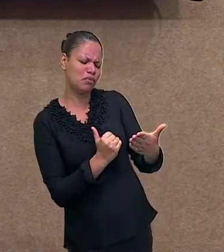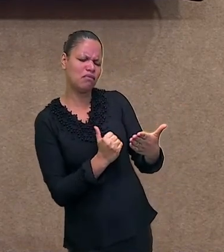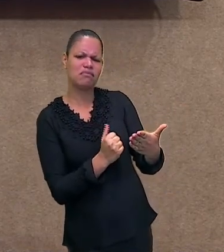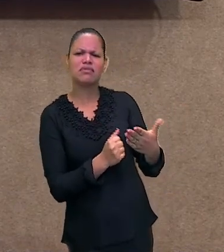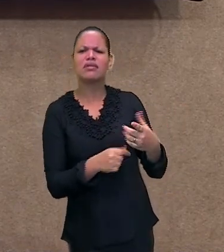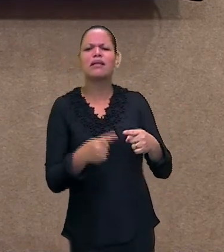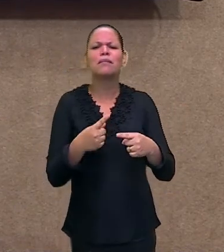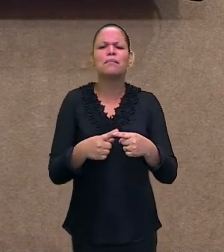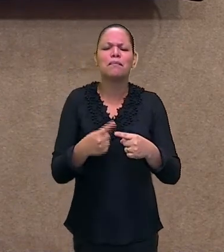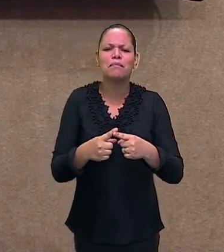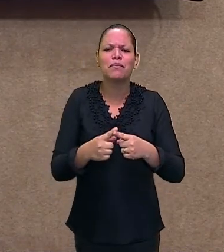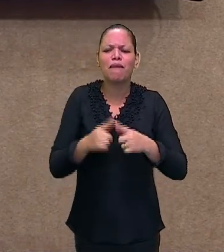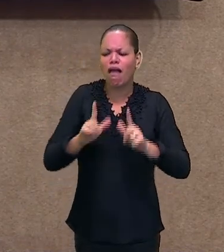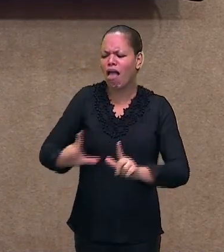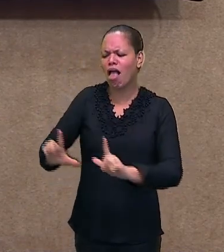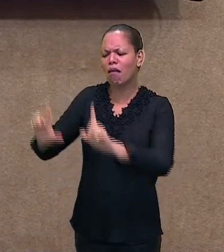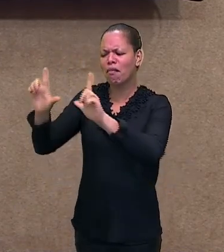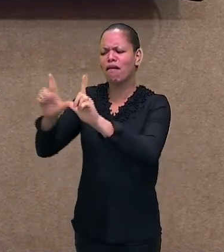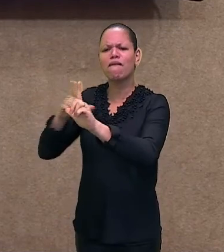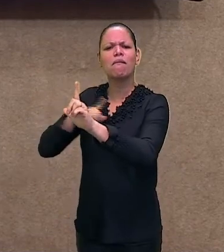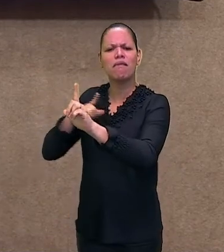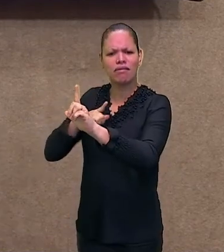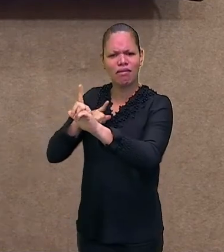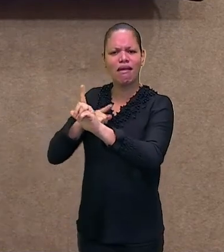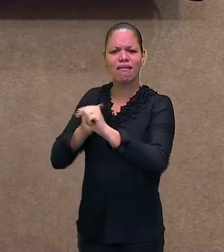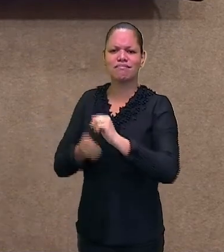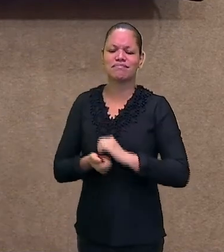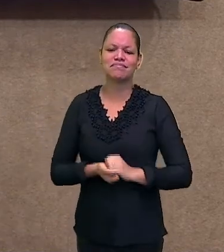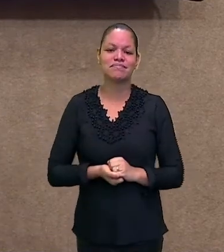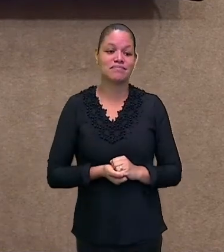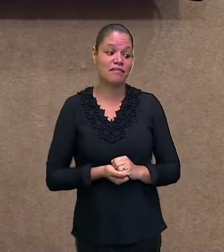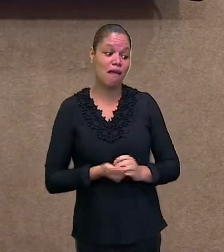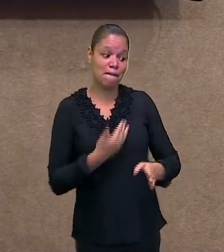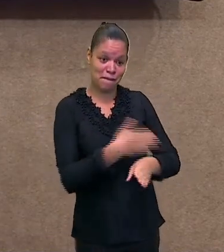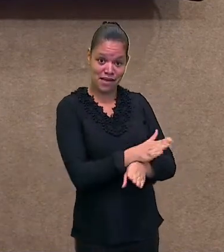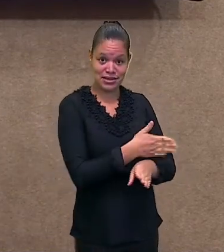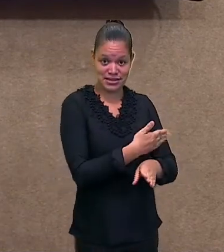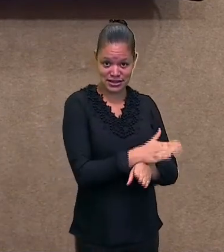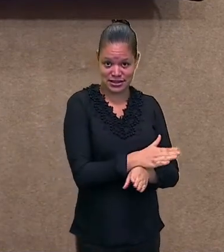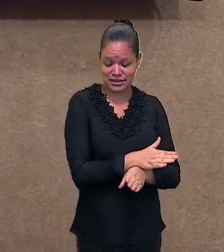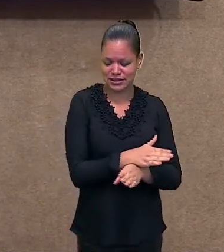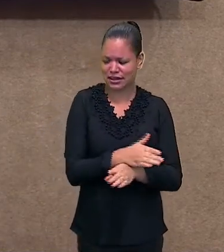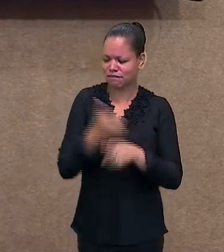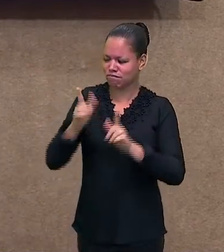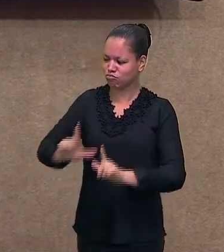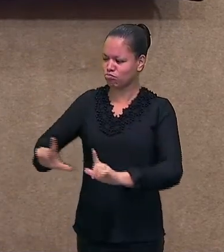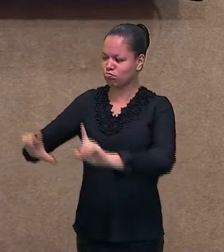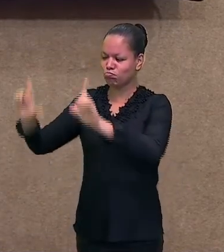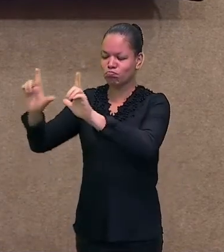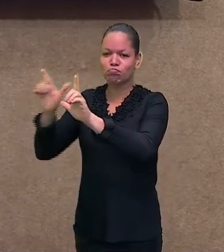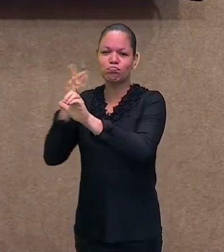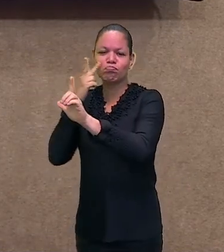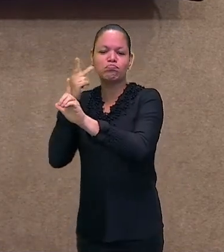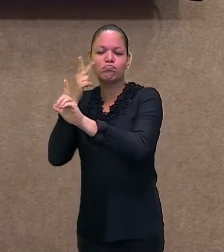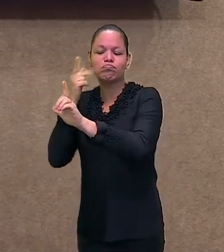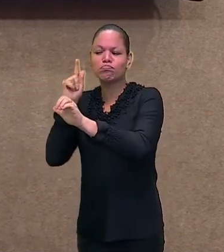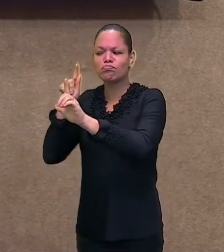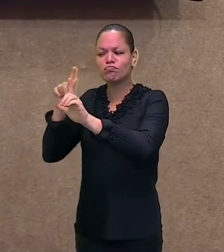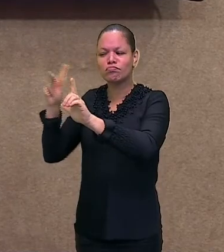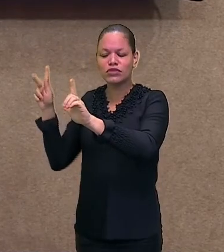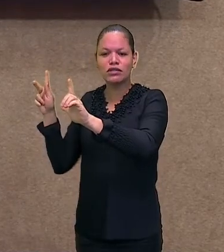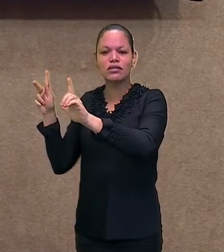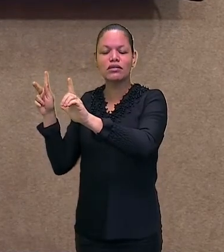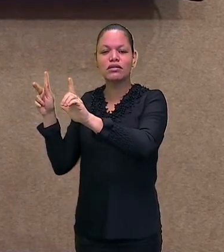na plataforma para vocês estudarem. E, ó, para acessar a plataforma SMEDGV, as atividades, aponte